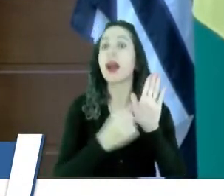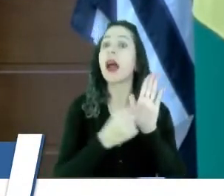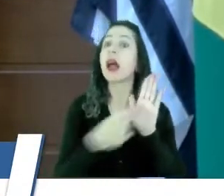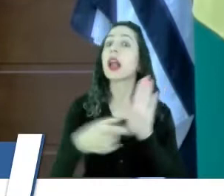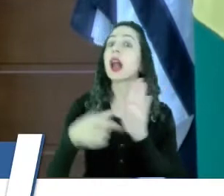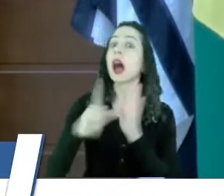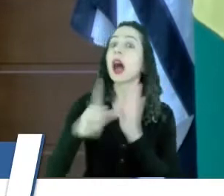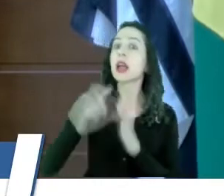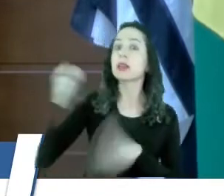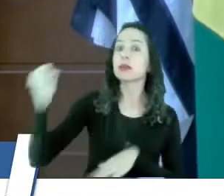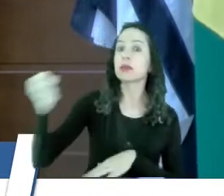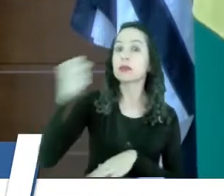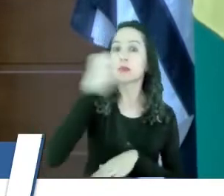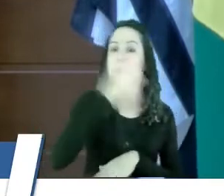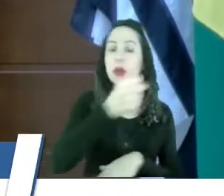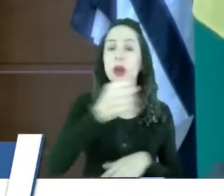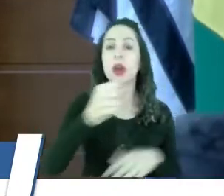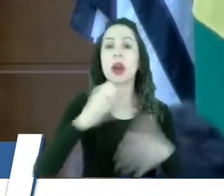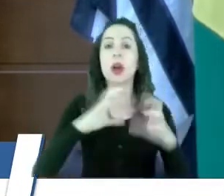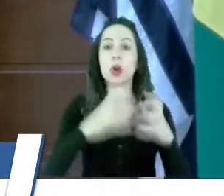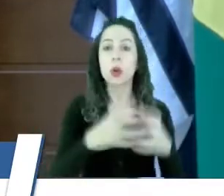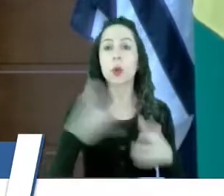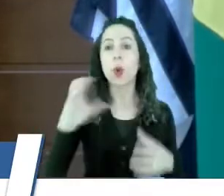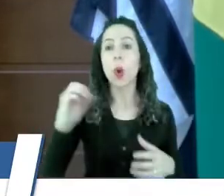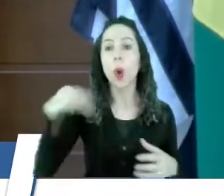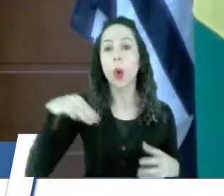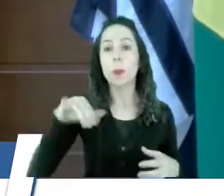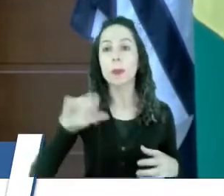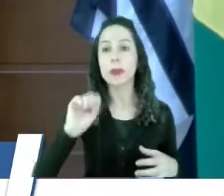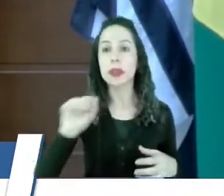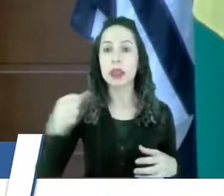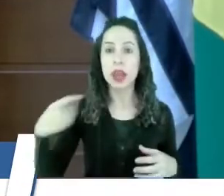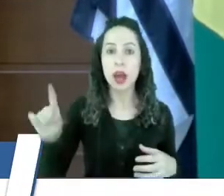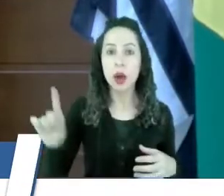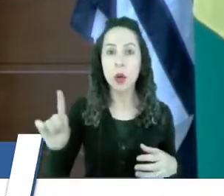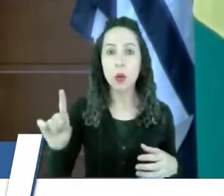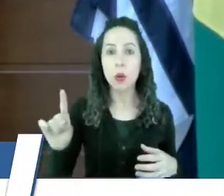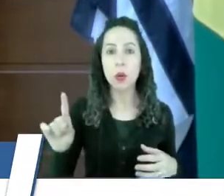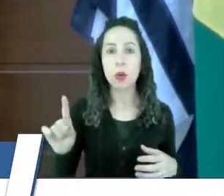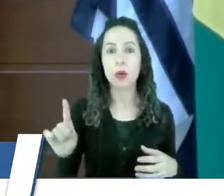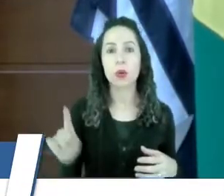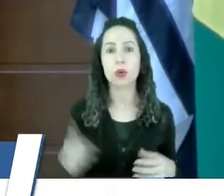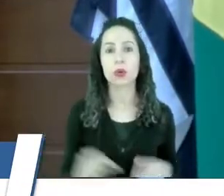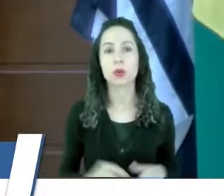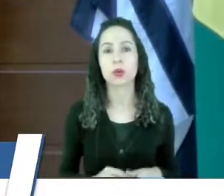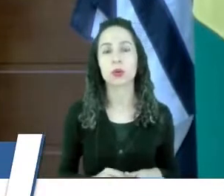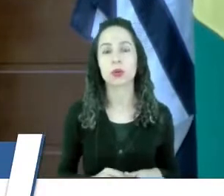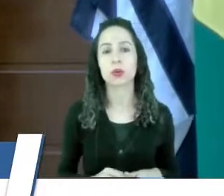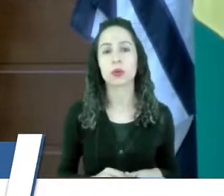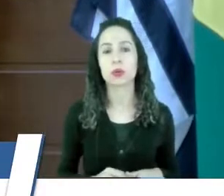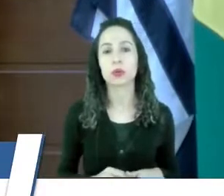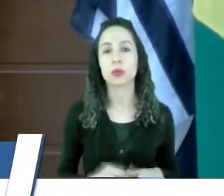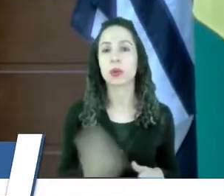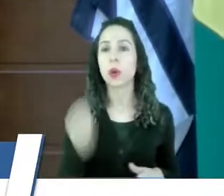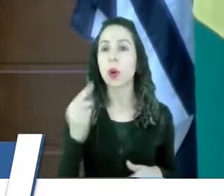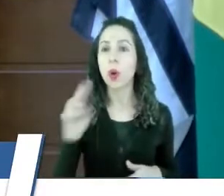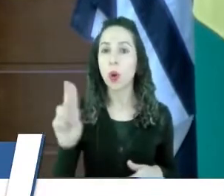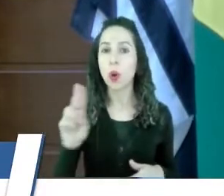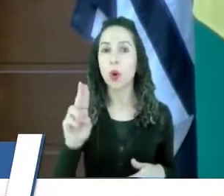cargos de comissão e declaração de lei de livre